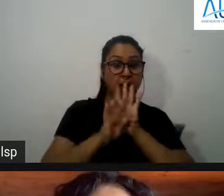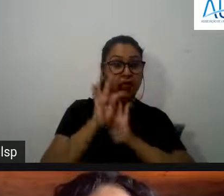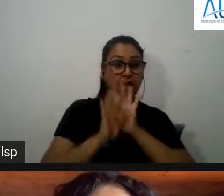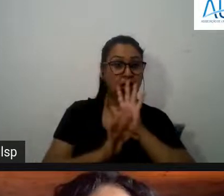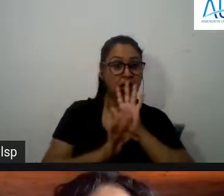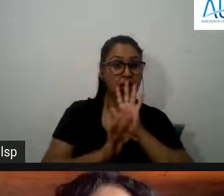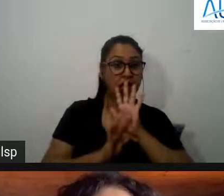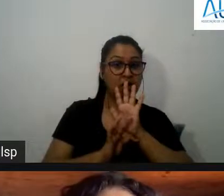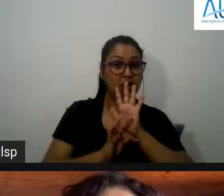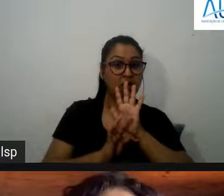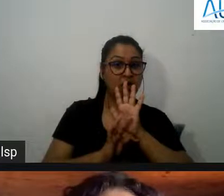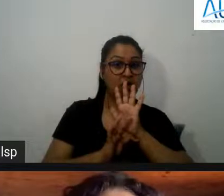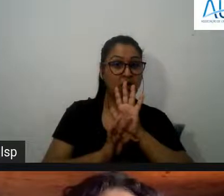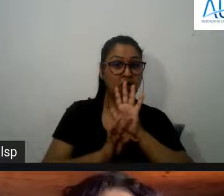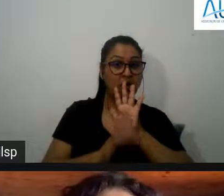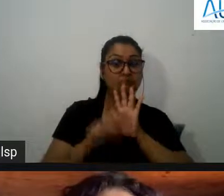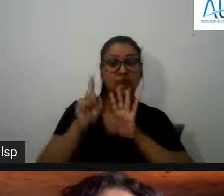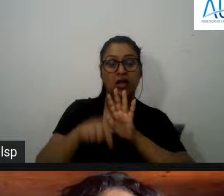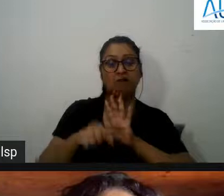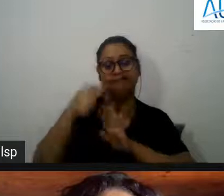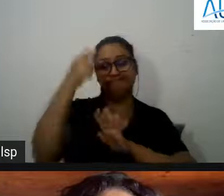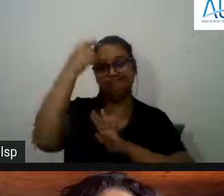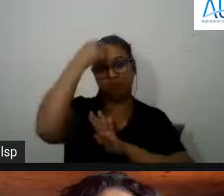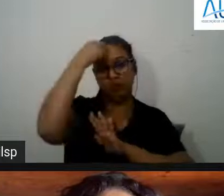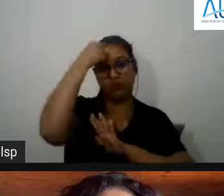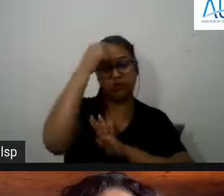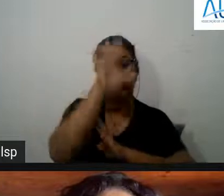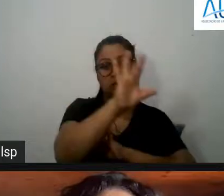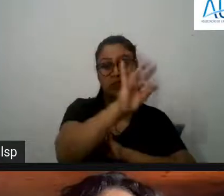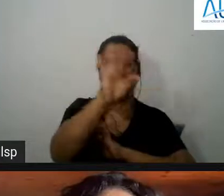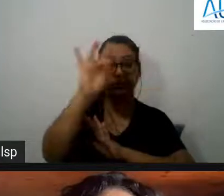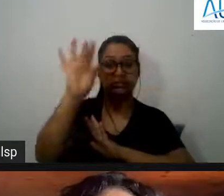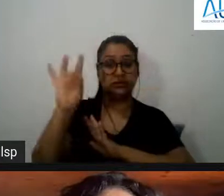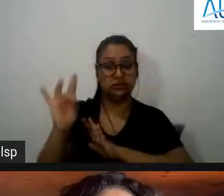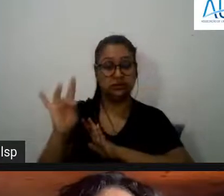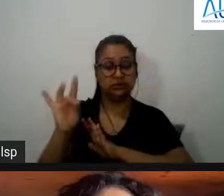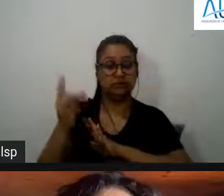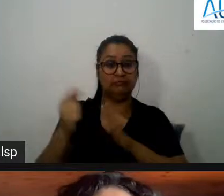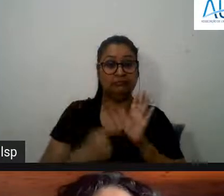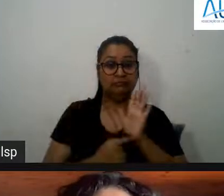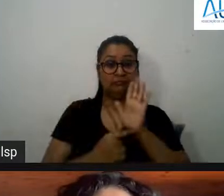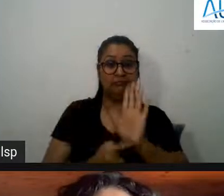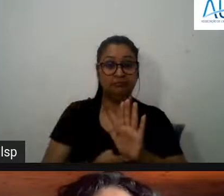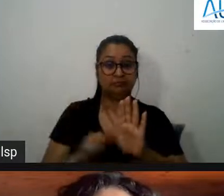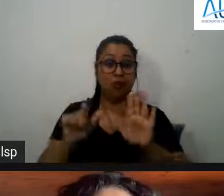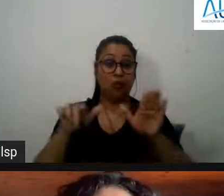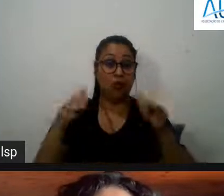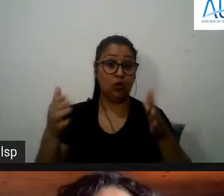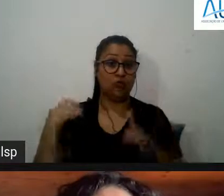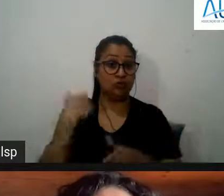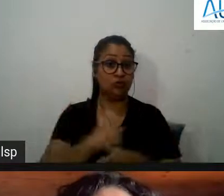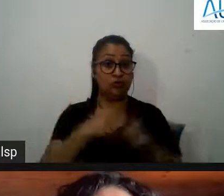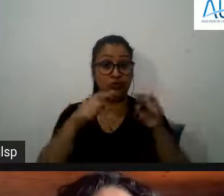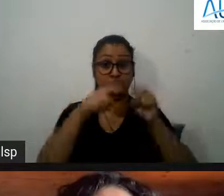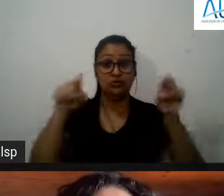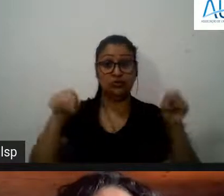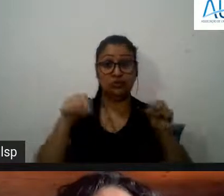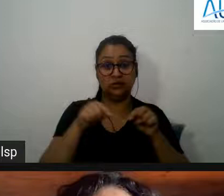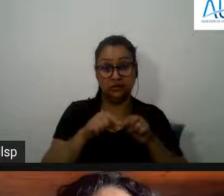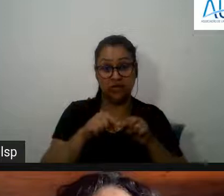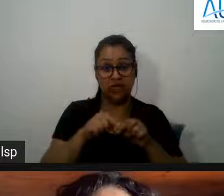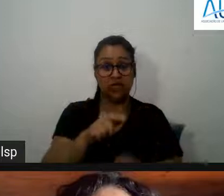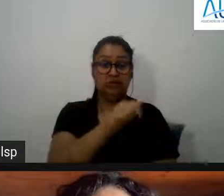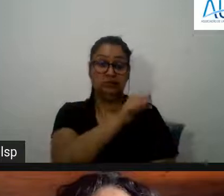levar a esta tomada de consciência e por exemplo o caso flagrante quando trabalhamos em sala de aula não somente com